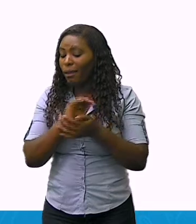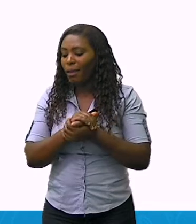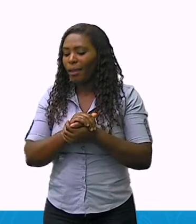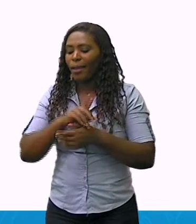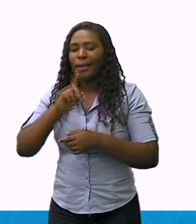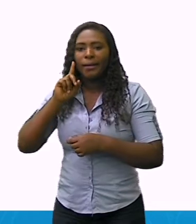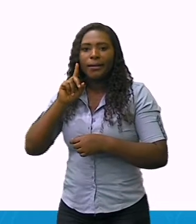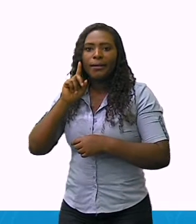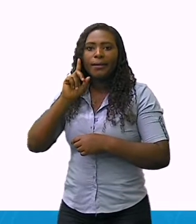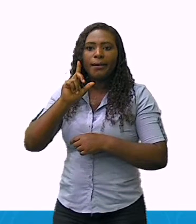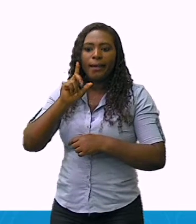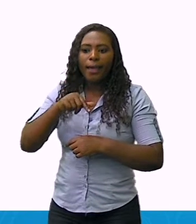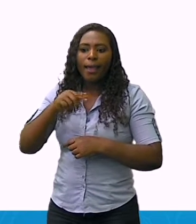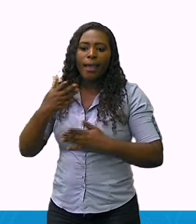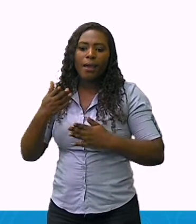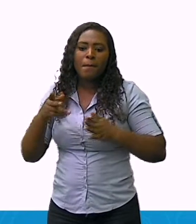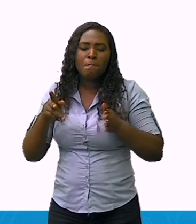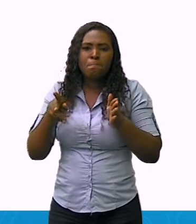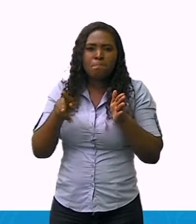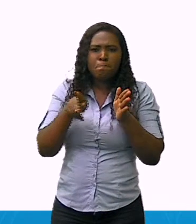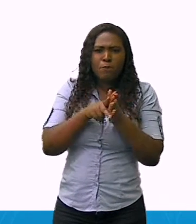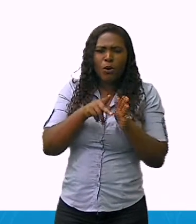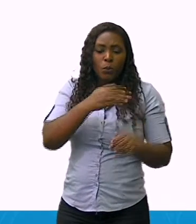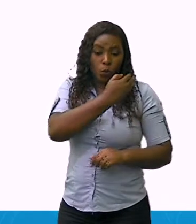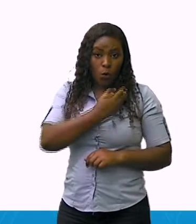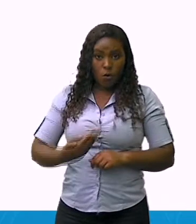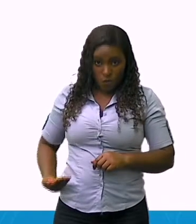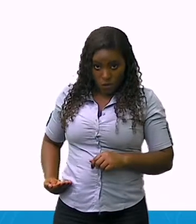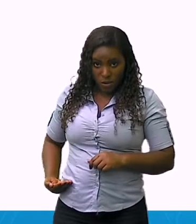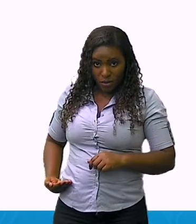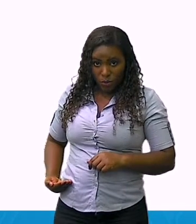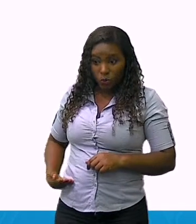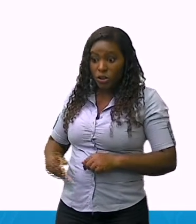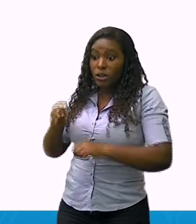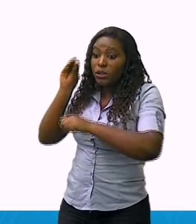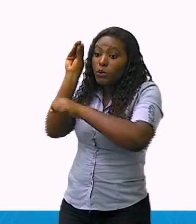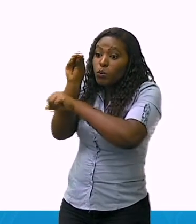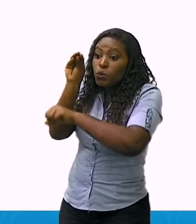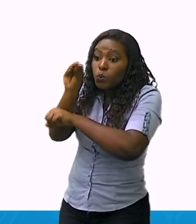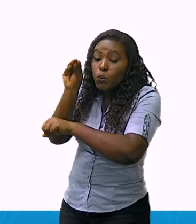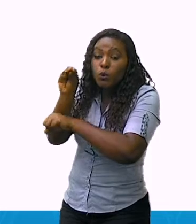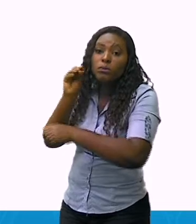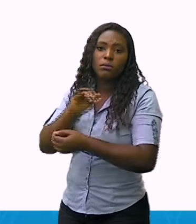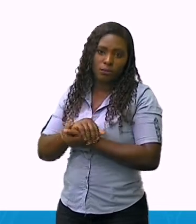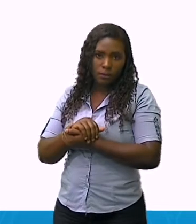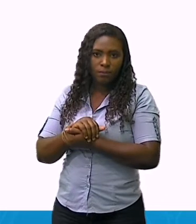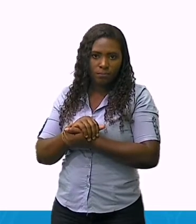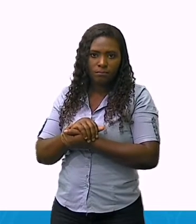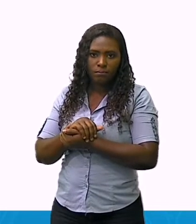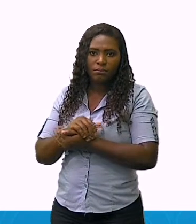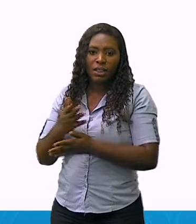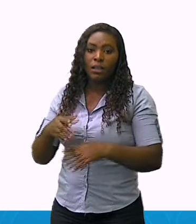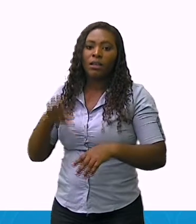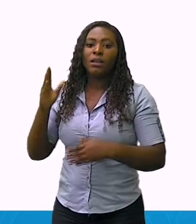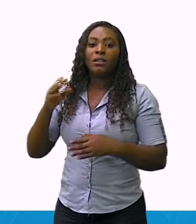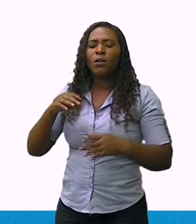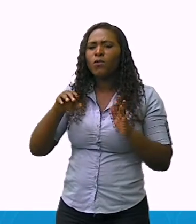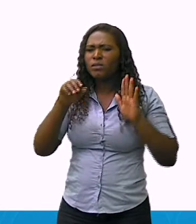seu limite estabelecido pela Lei 21.158 no dia 17 de